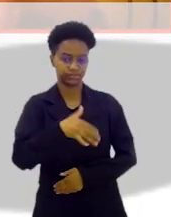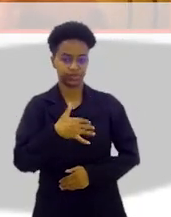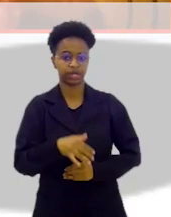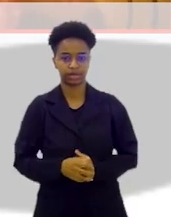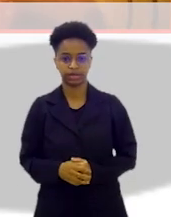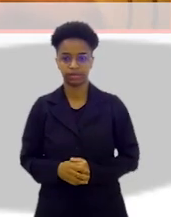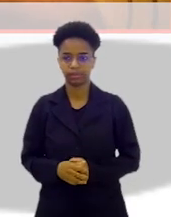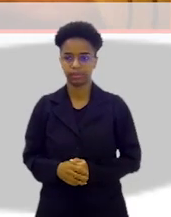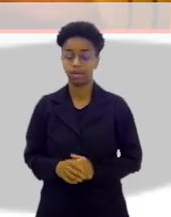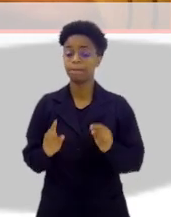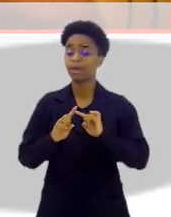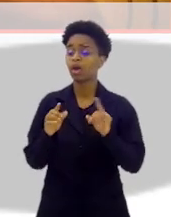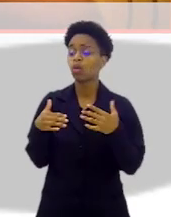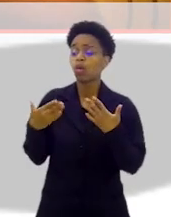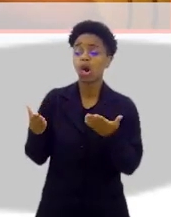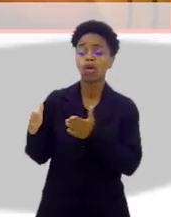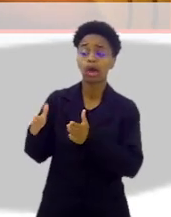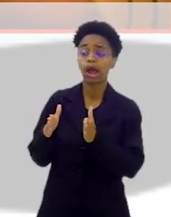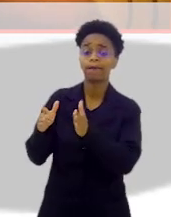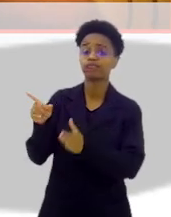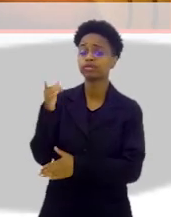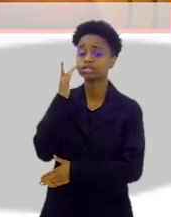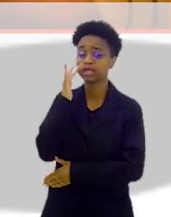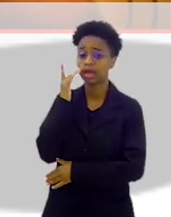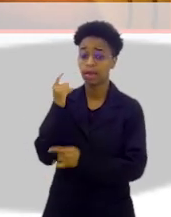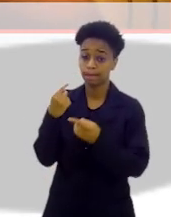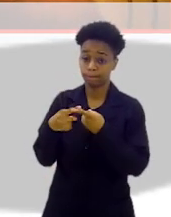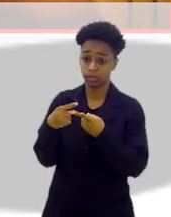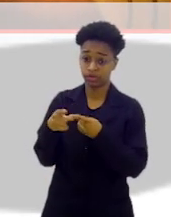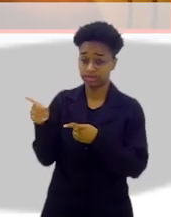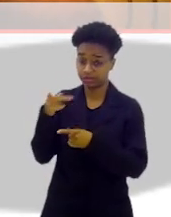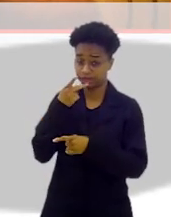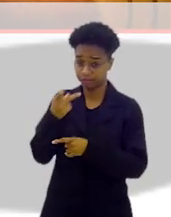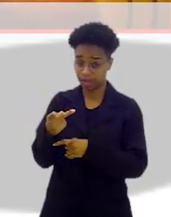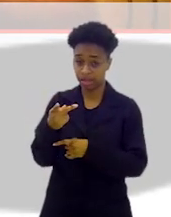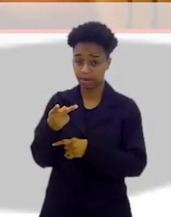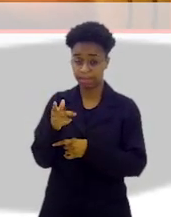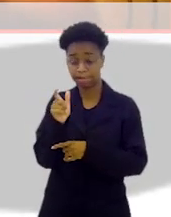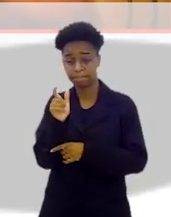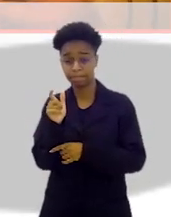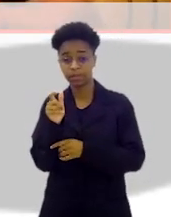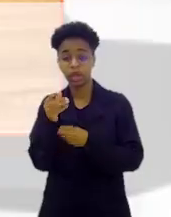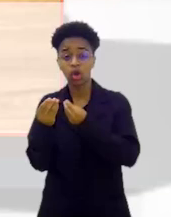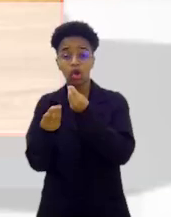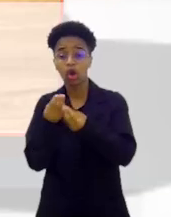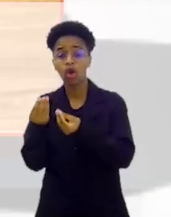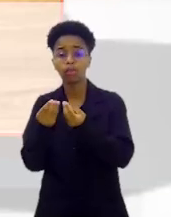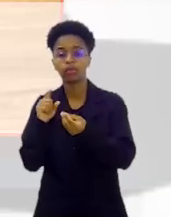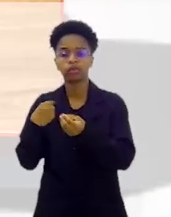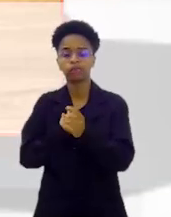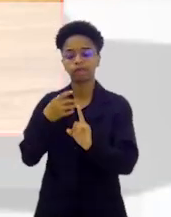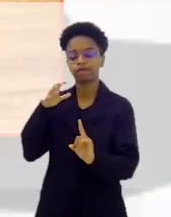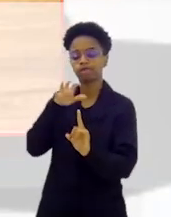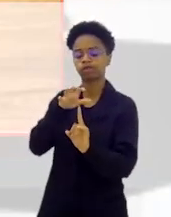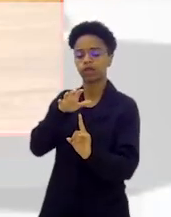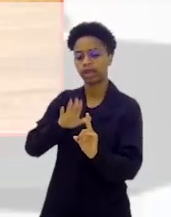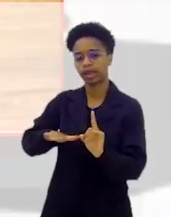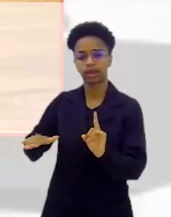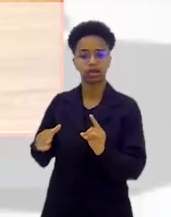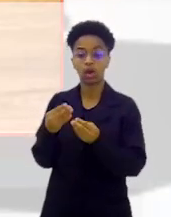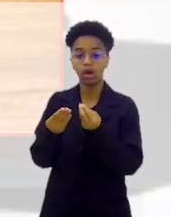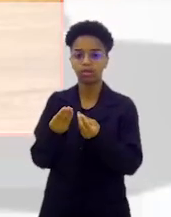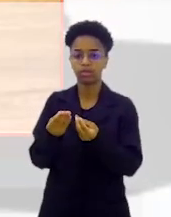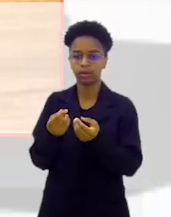Brasil é muito caro. Mas qual o caminho que você acha? Porque submeter, quando você usa esse verbo, como que a gente faz para submeter